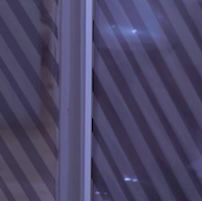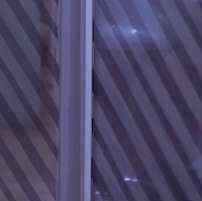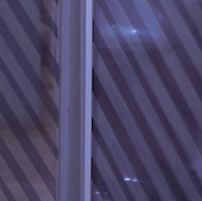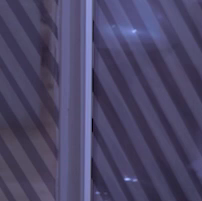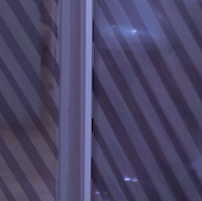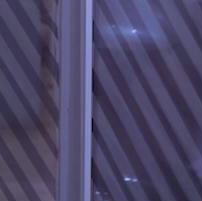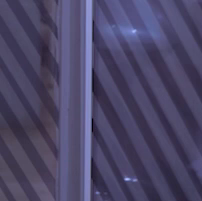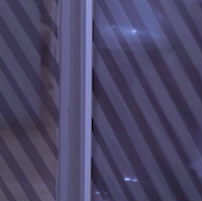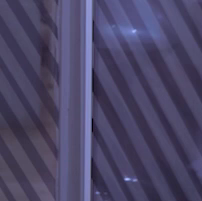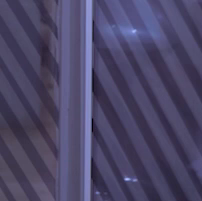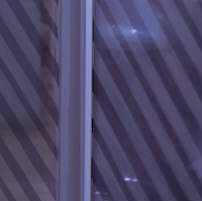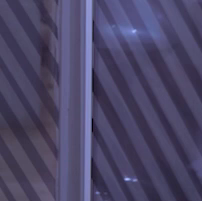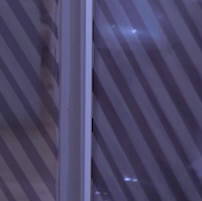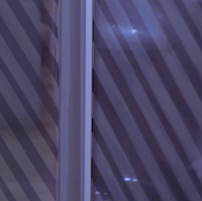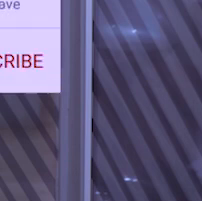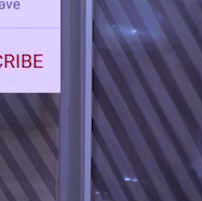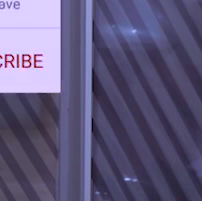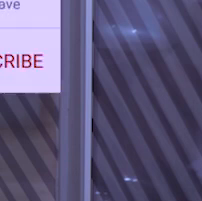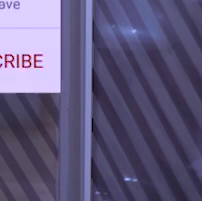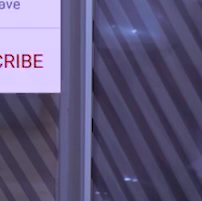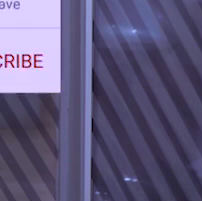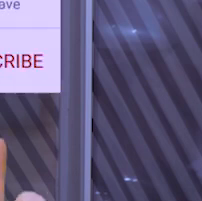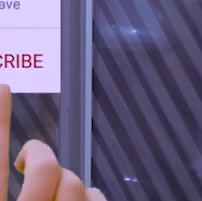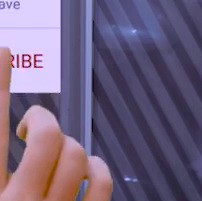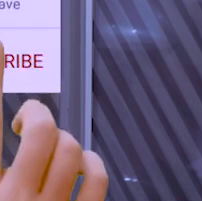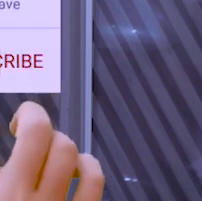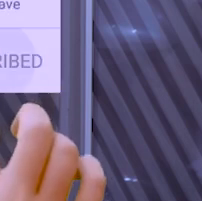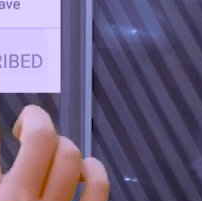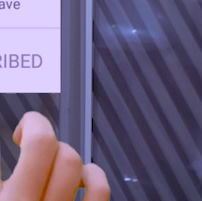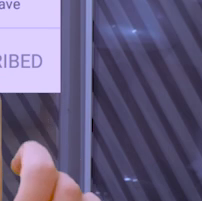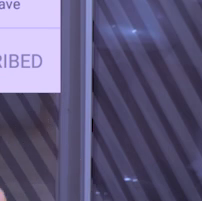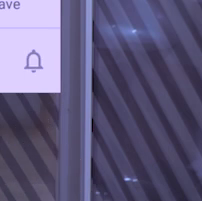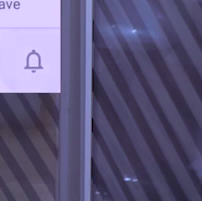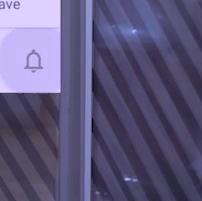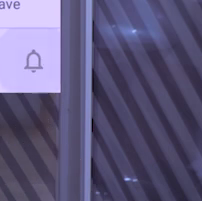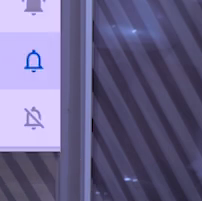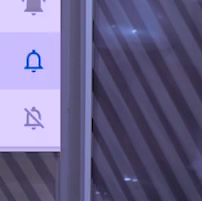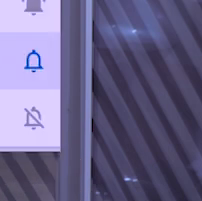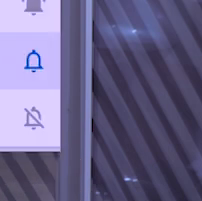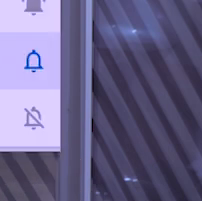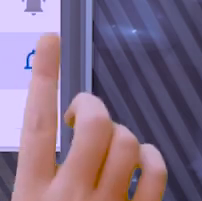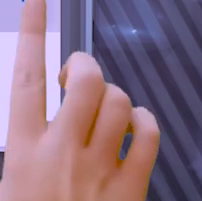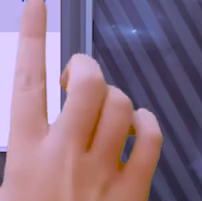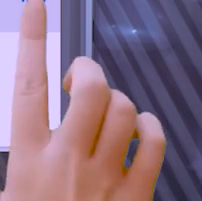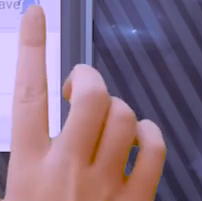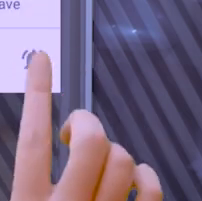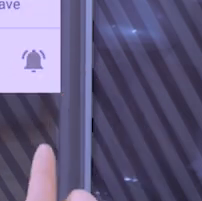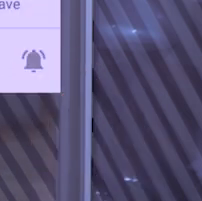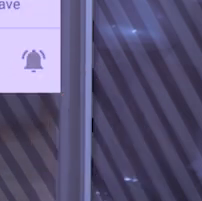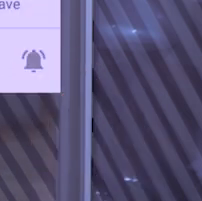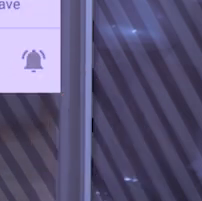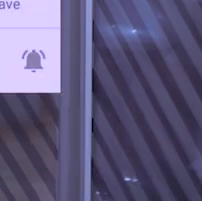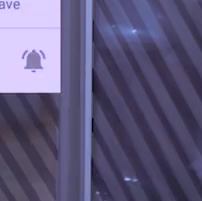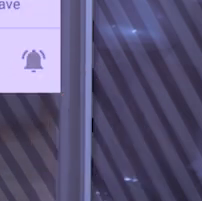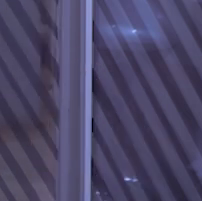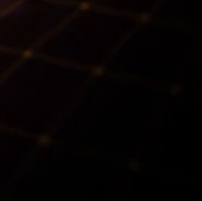Para obter mais informações, não se esqueça de curtir e subscrever no canal social media Gementive e clica também no botão